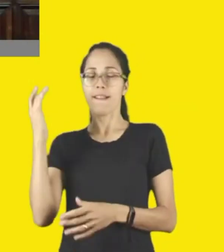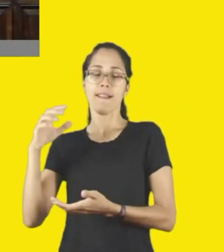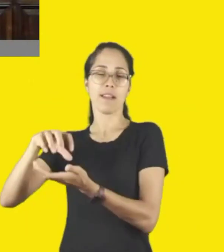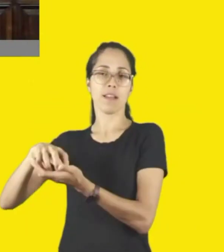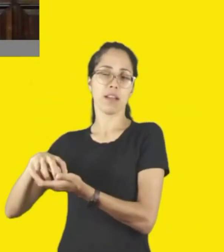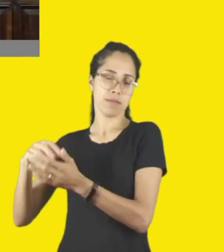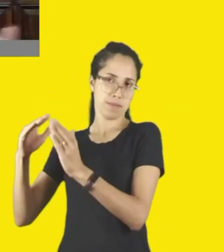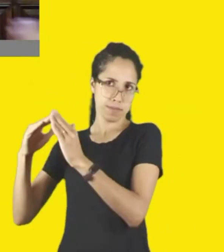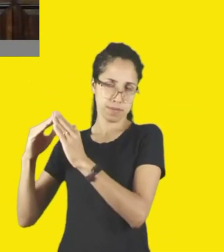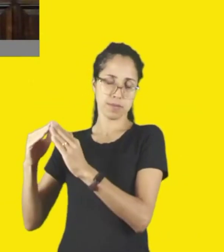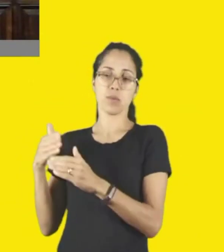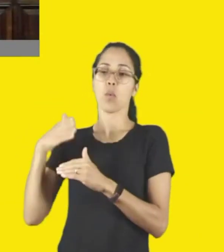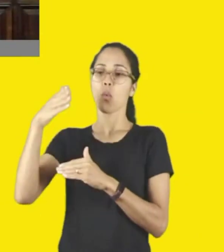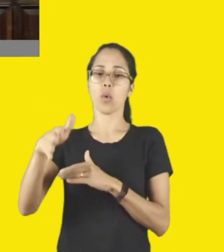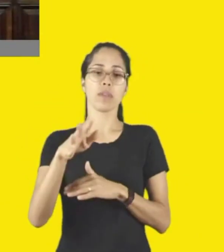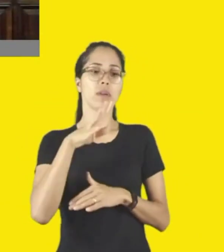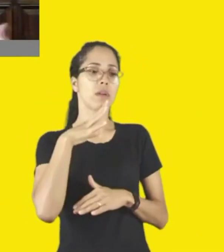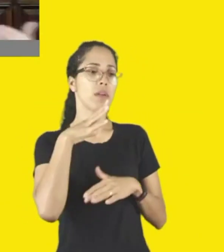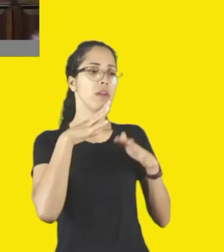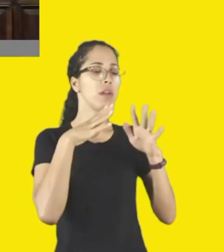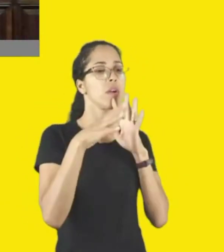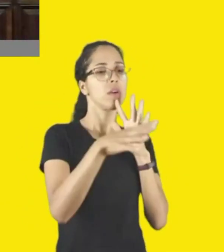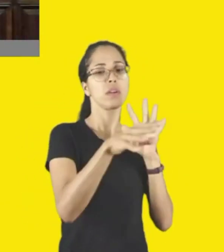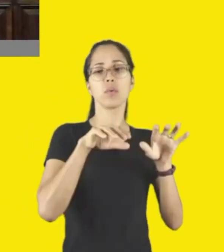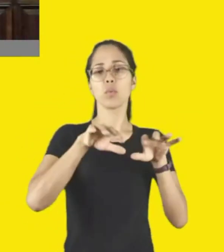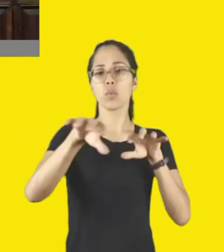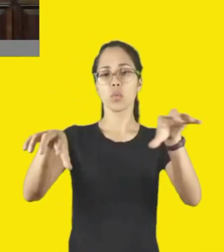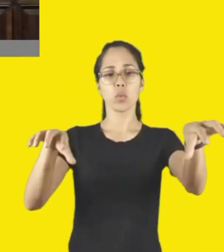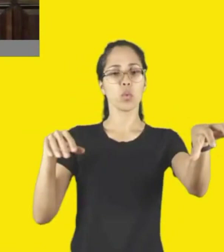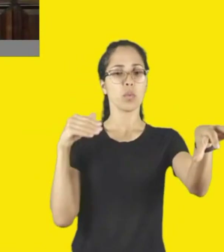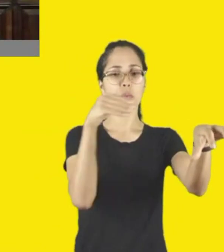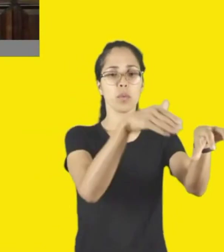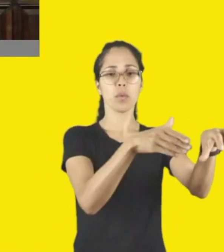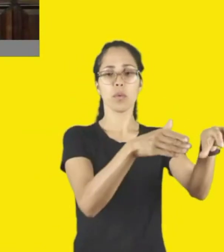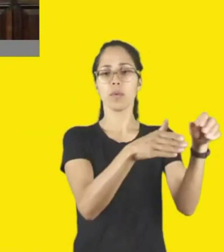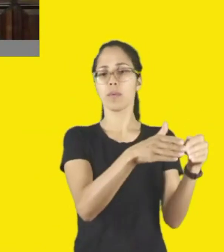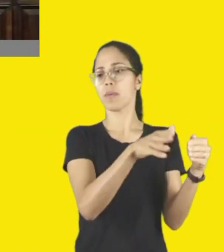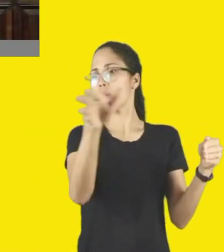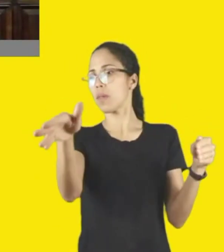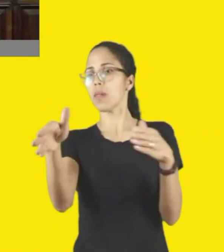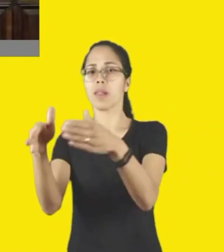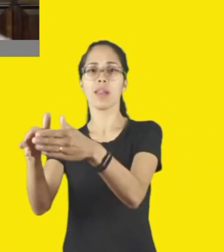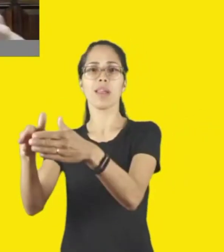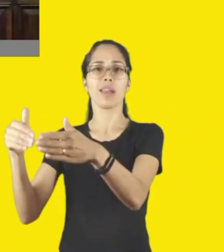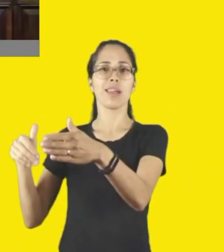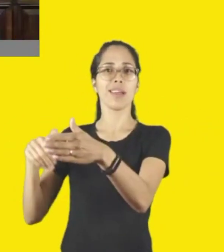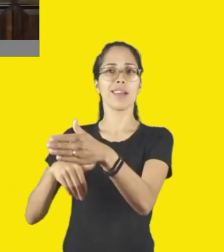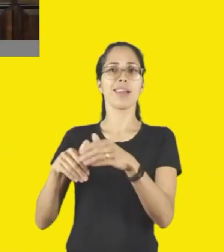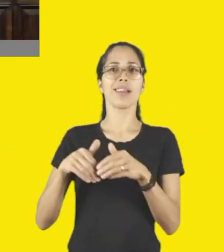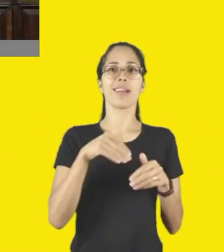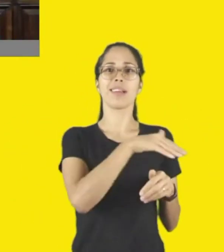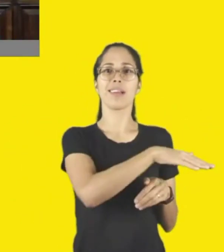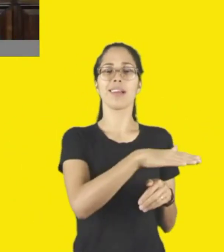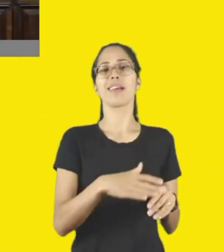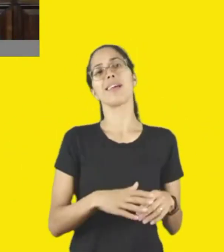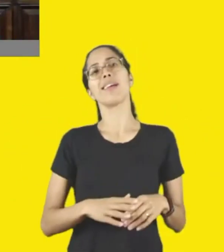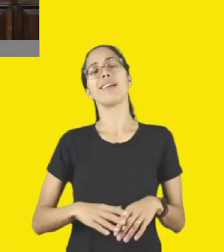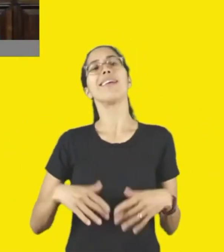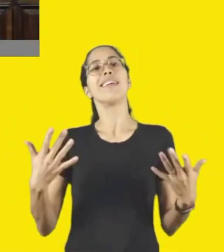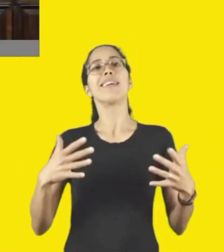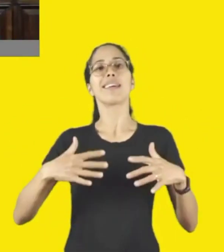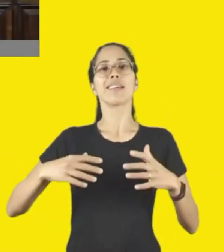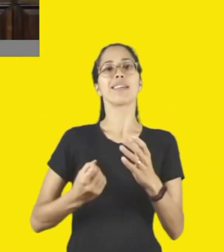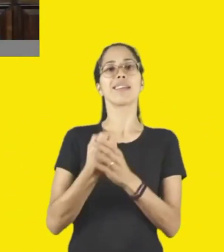conheçam outro, outro conheçam outro, e assim, de uma certa forma a gente cria esse circuito que vai além da cidade. Então,